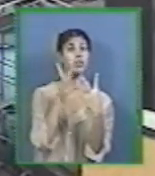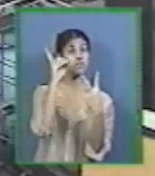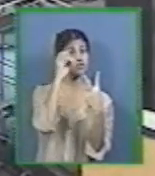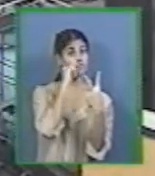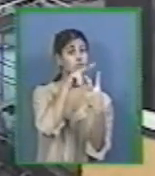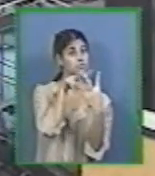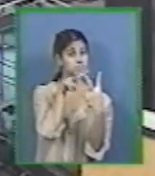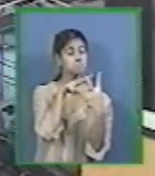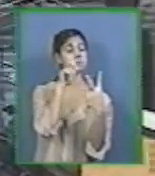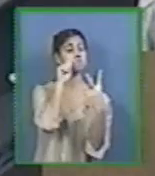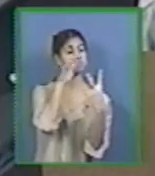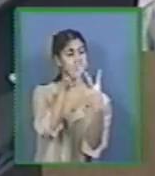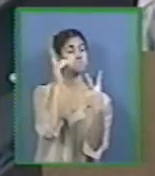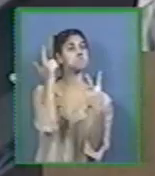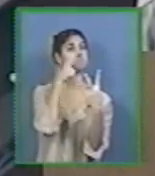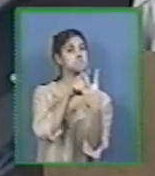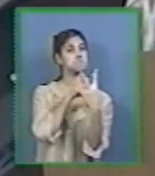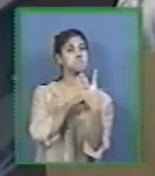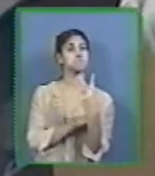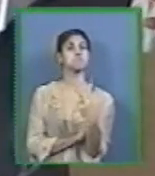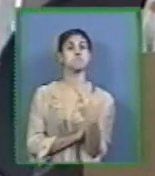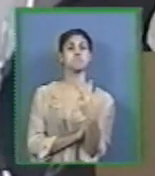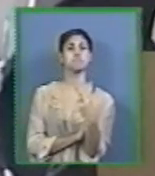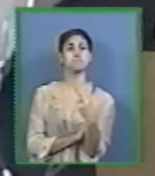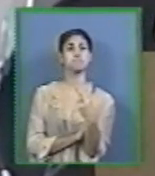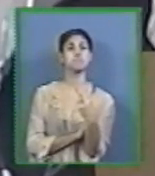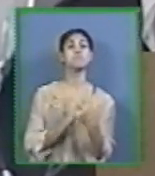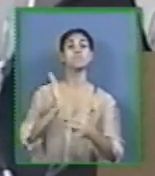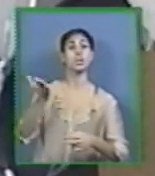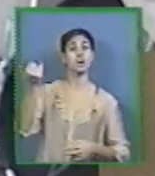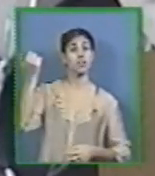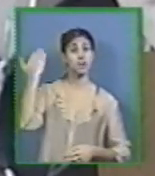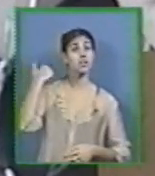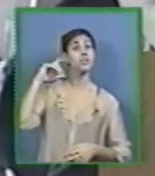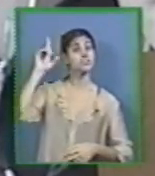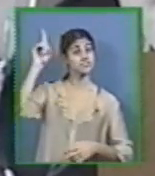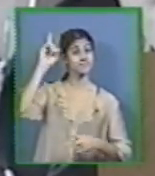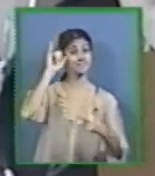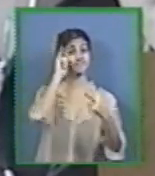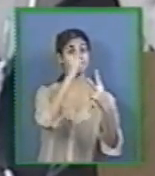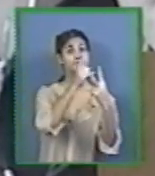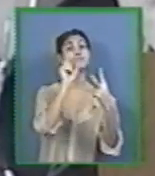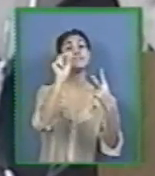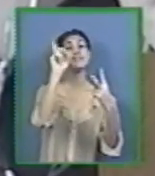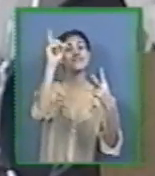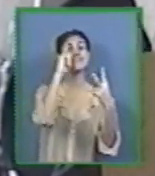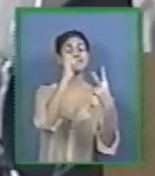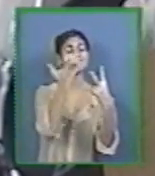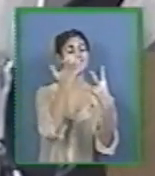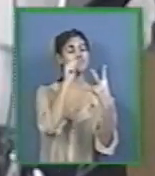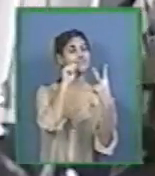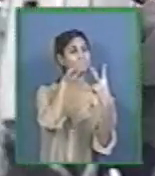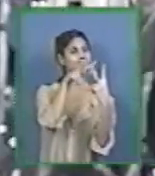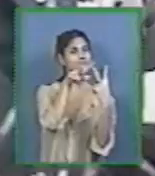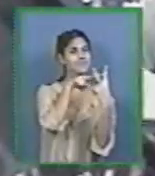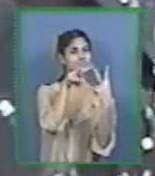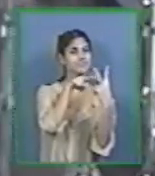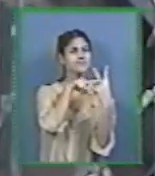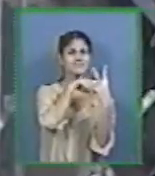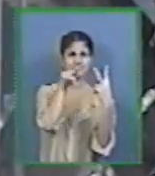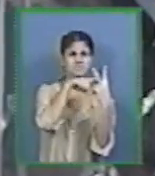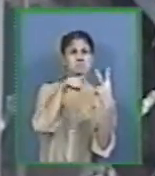abençoados Foi a primeira coisa que Deus fez para o casal Vocês não são